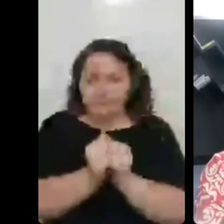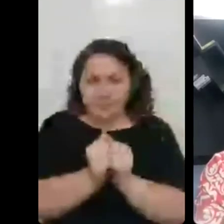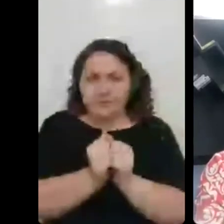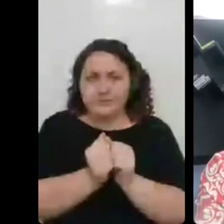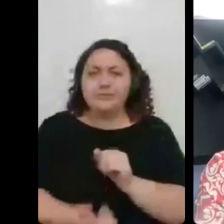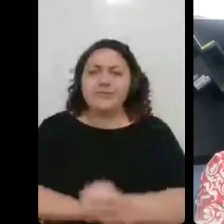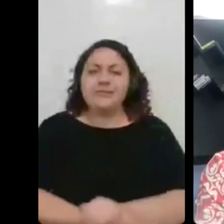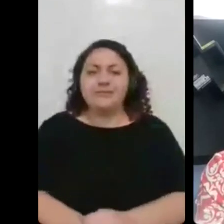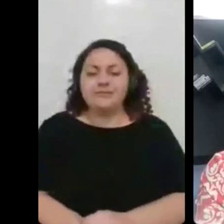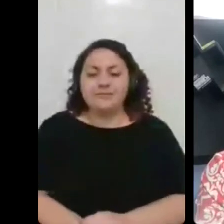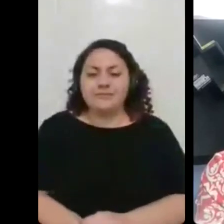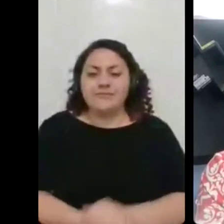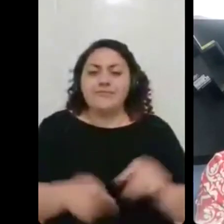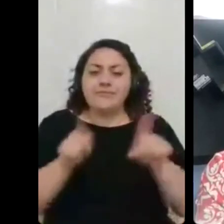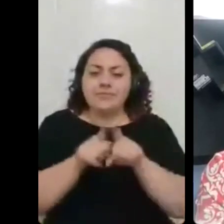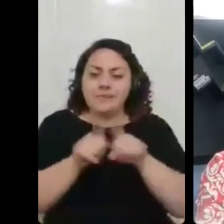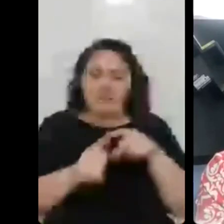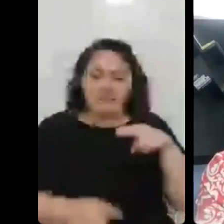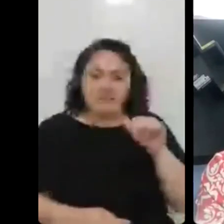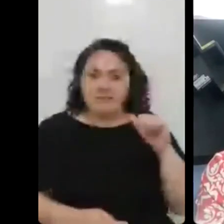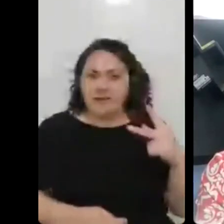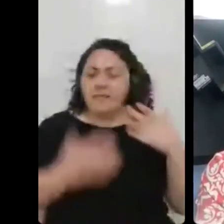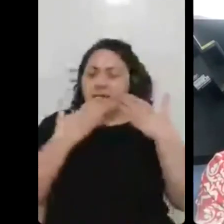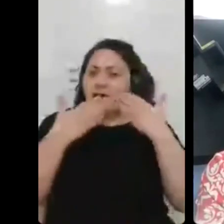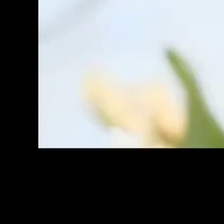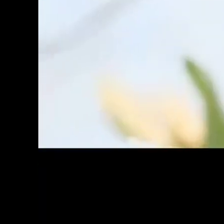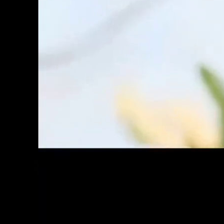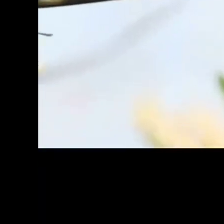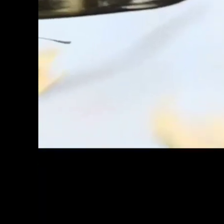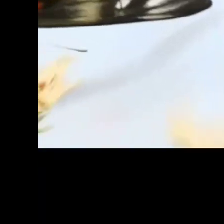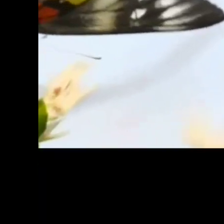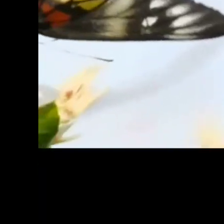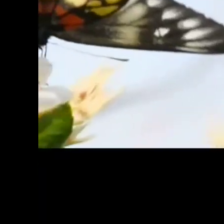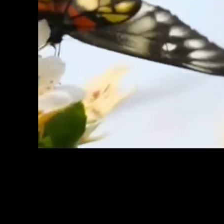também as portas do NAP sempre abertas pra quem precisar